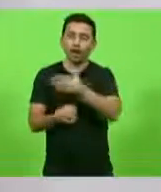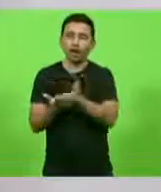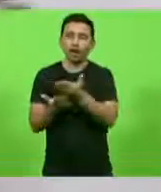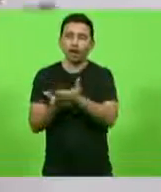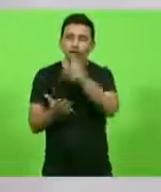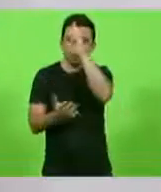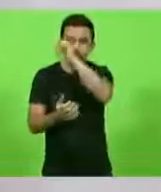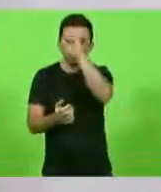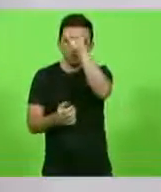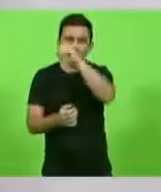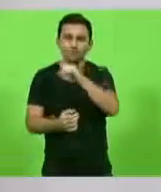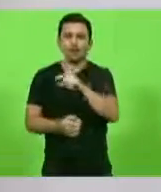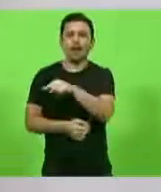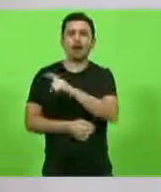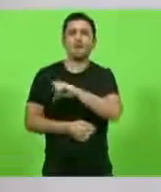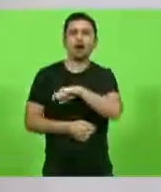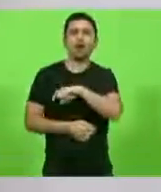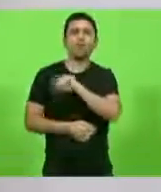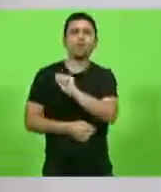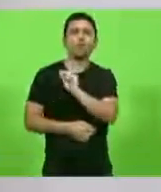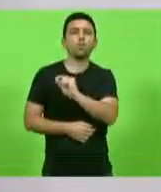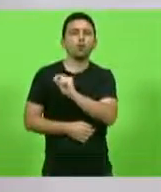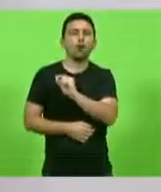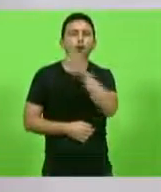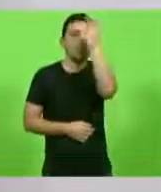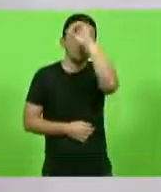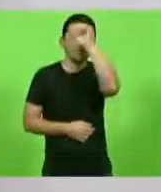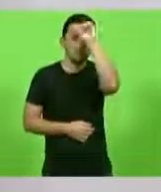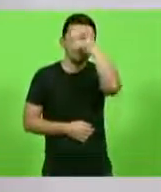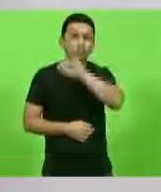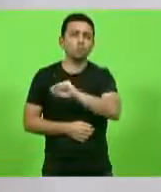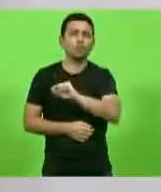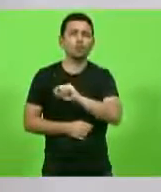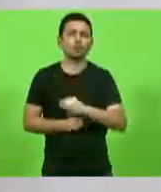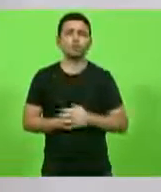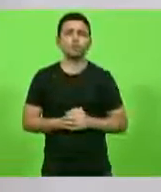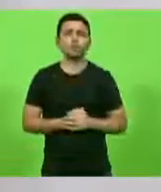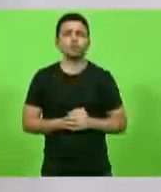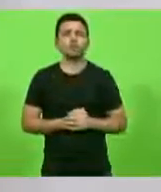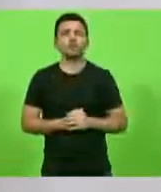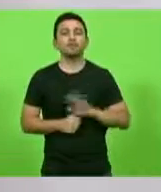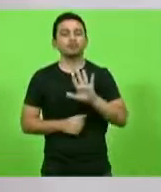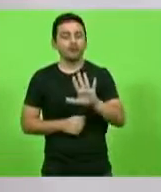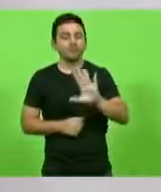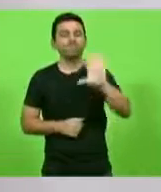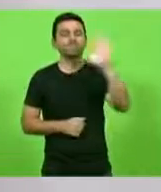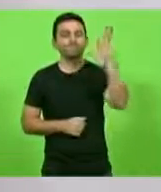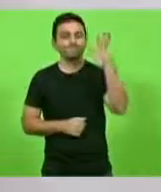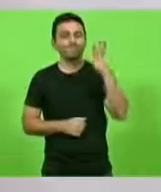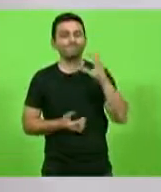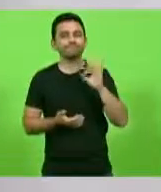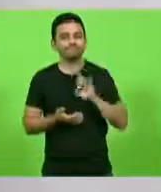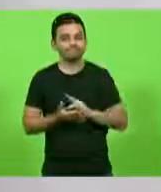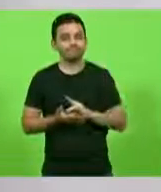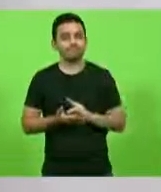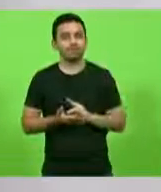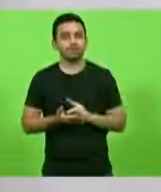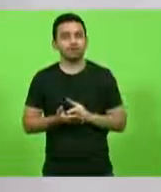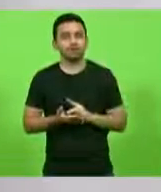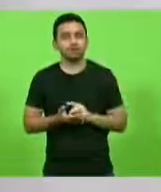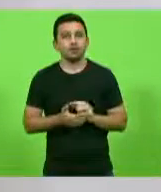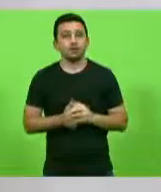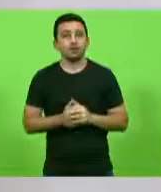O que de mal pode acontecer com o meu filho que está na escola? Mas foi o que aconteceu, mas não foi o que